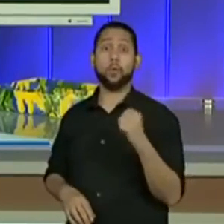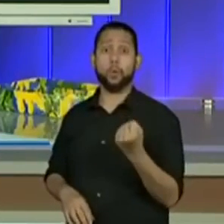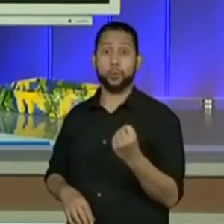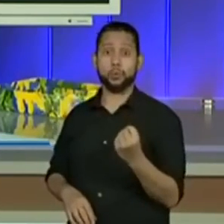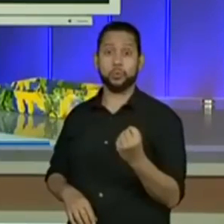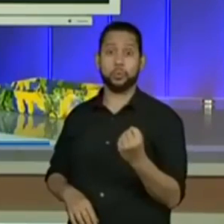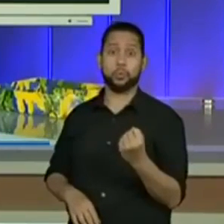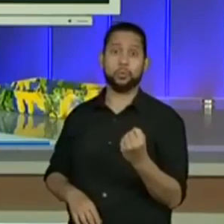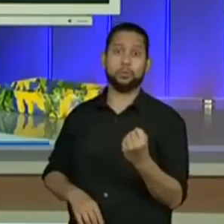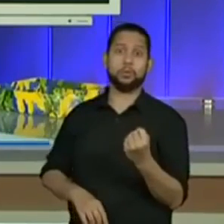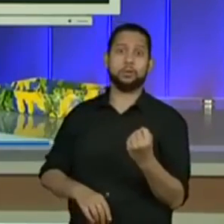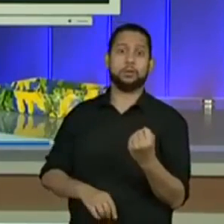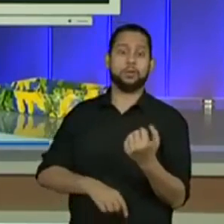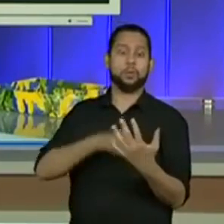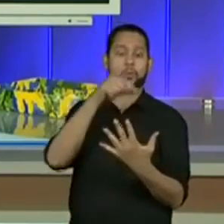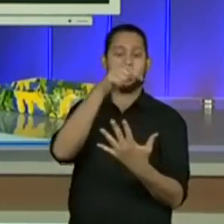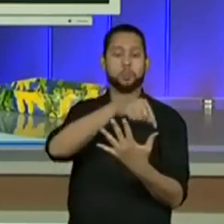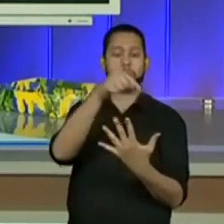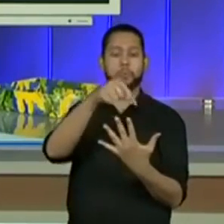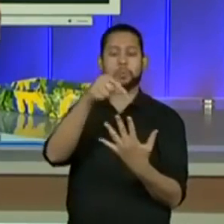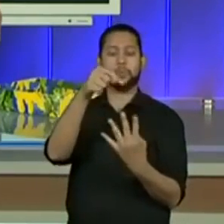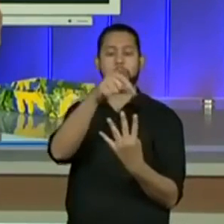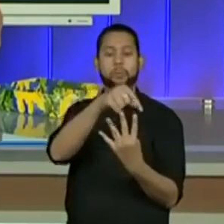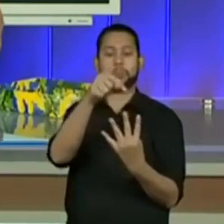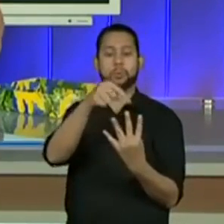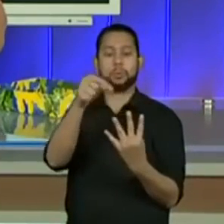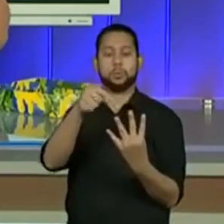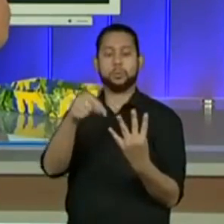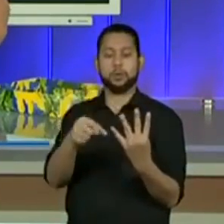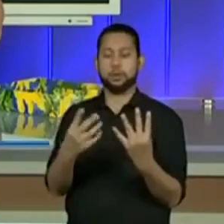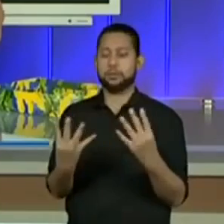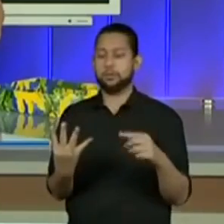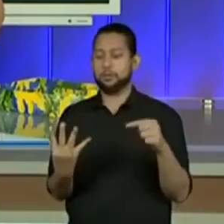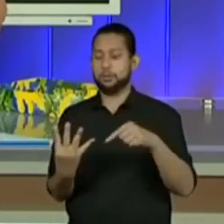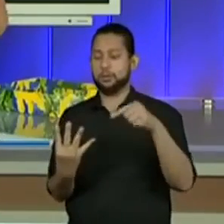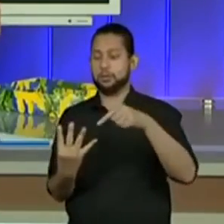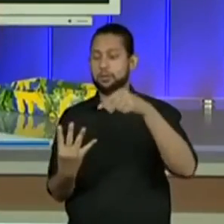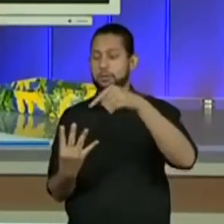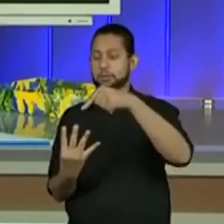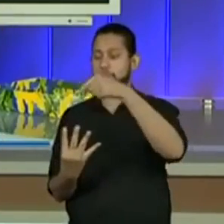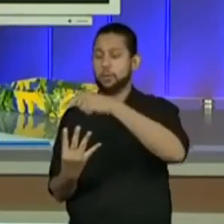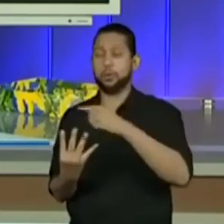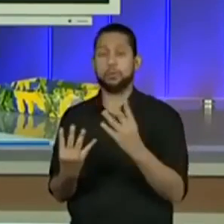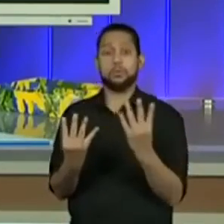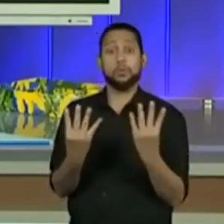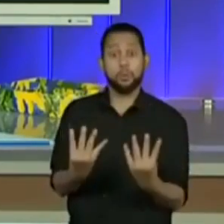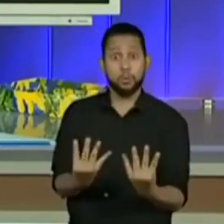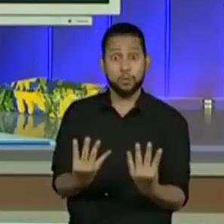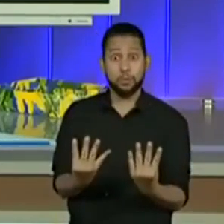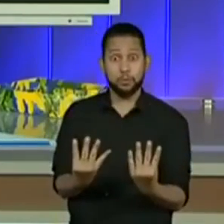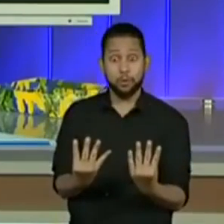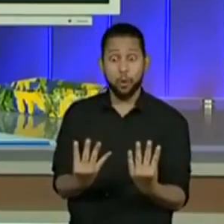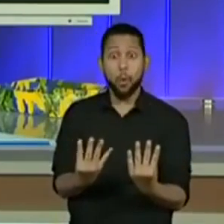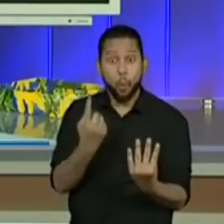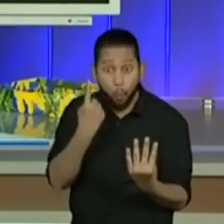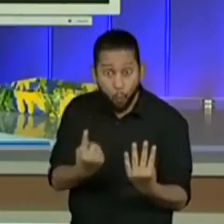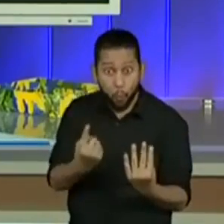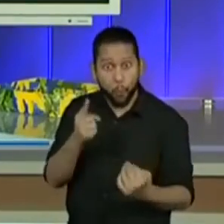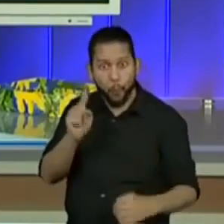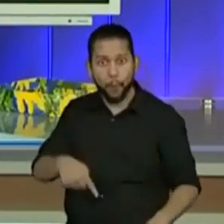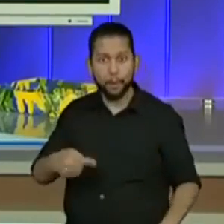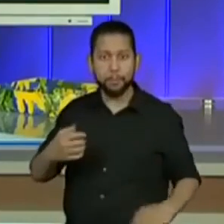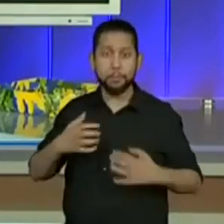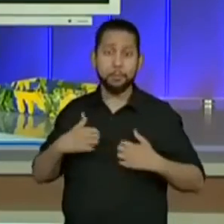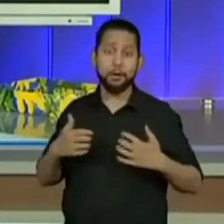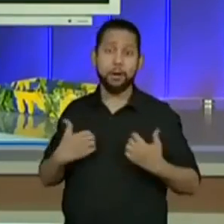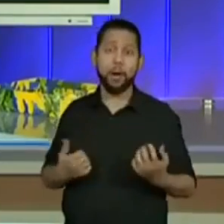colocando aqui. Ó, a professora Regiane falou que a Nayara, o Eric, o Jonathan e o Ricardo estão participando na aula. Então,